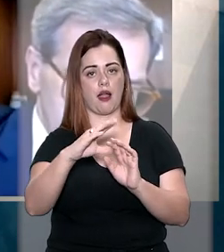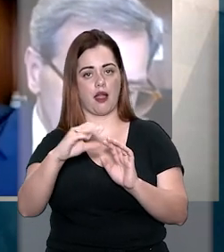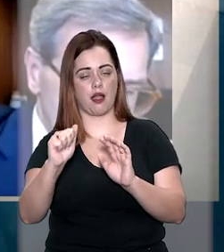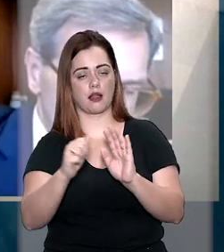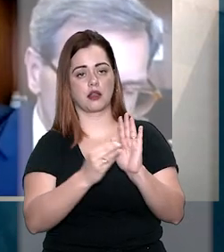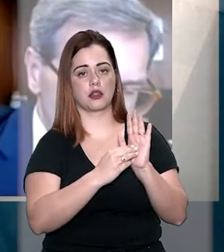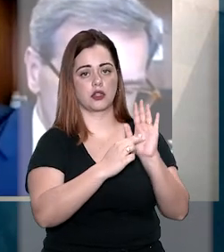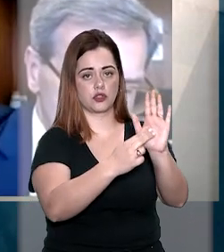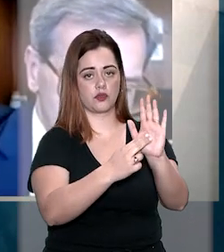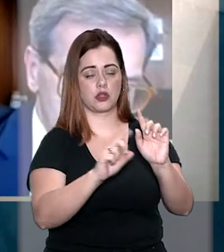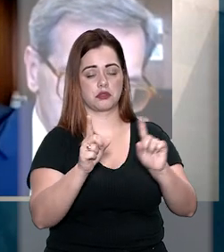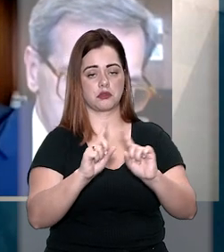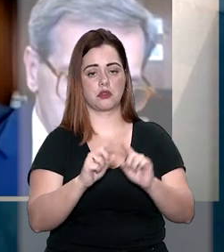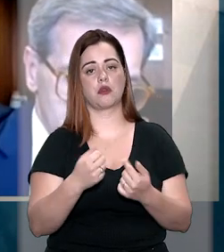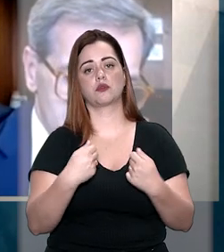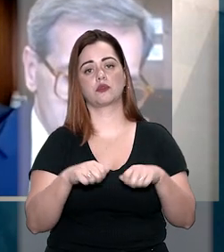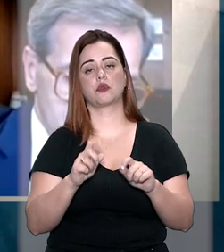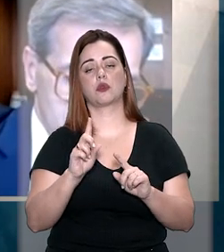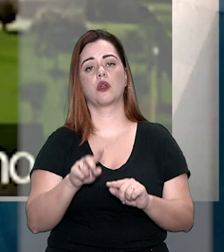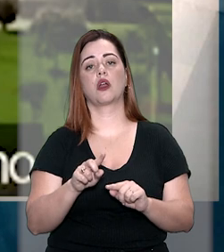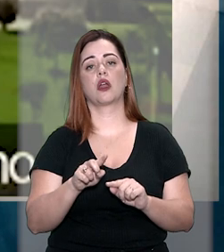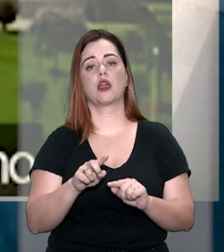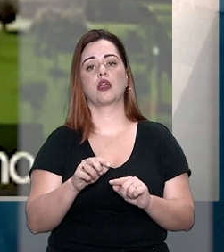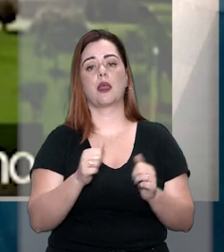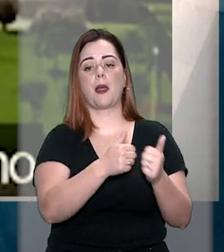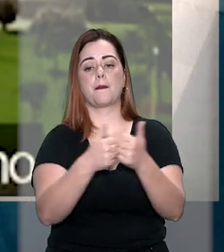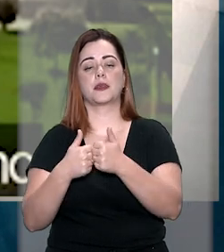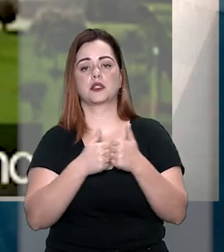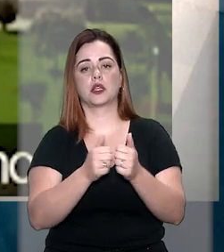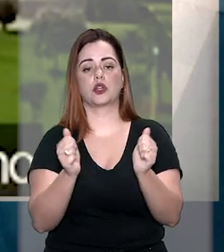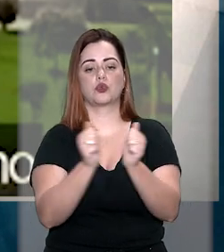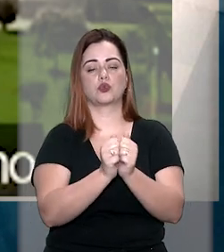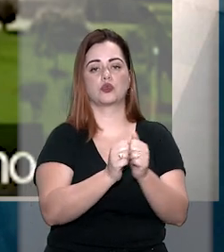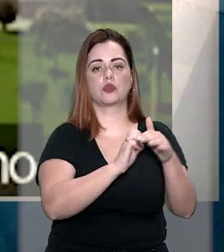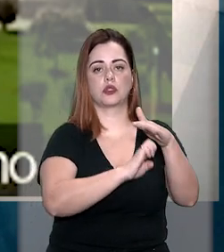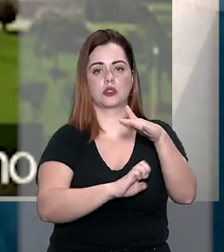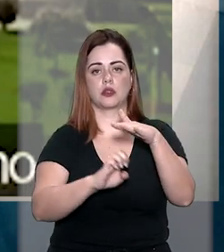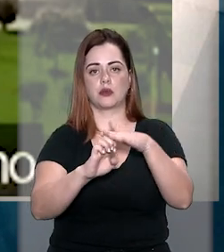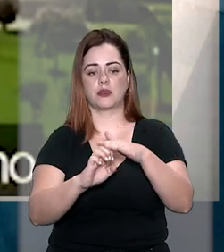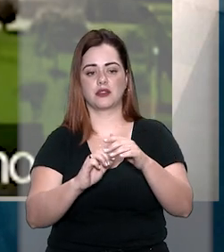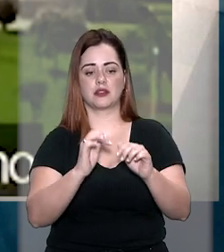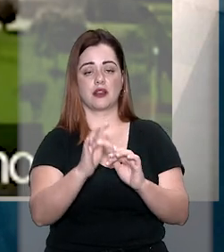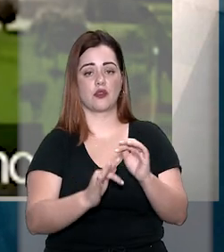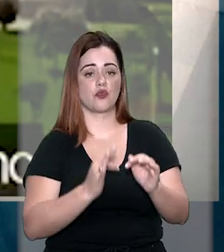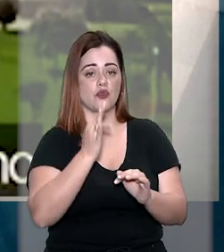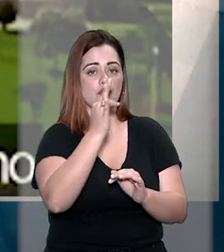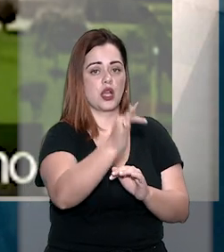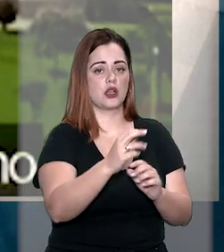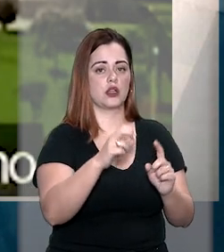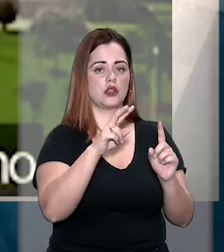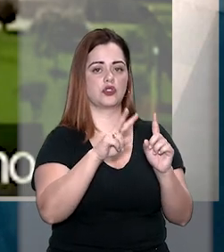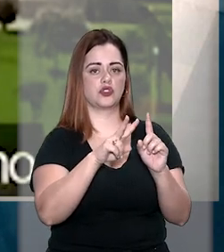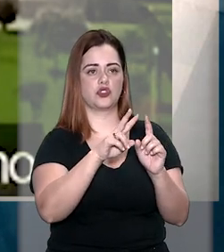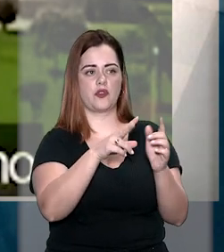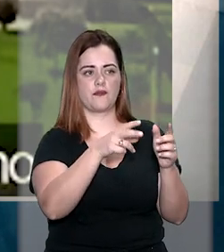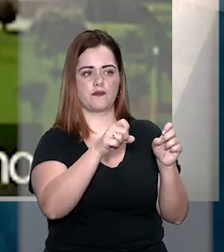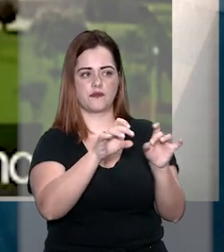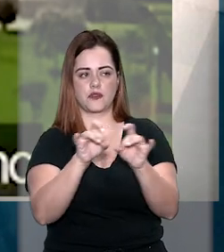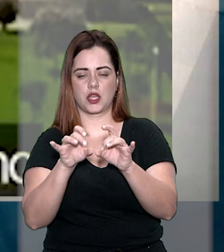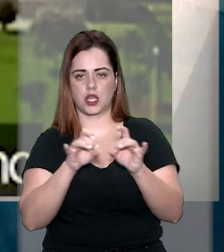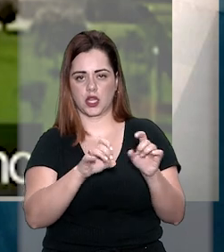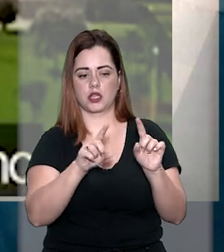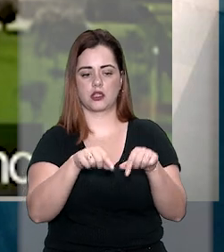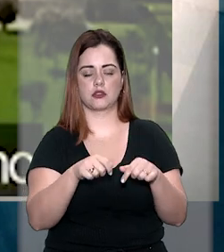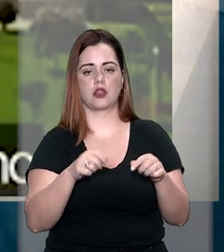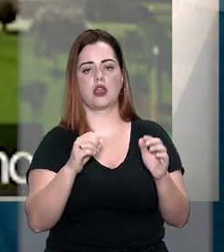na divulgação não denota por si só que a parceria entre as empresas tenha extrapolado a fase de vendas e alcançado